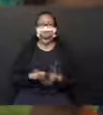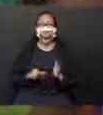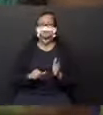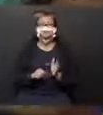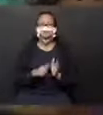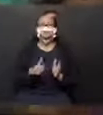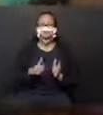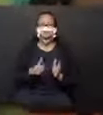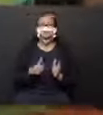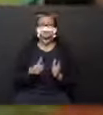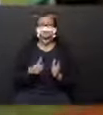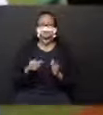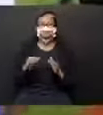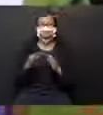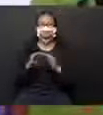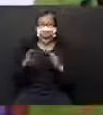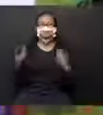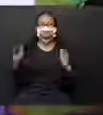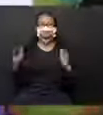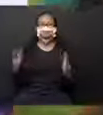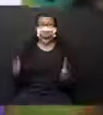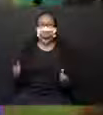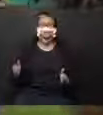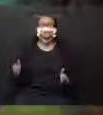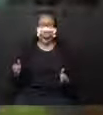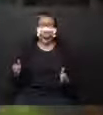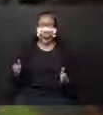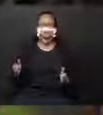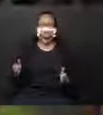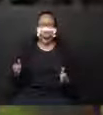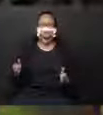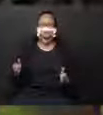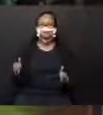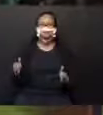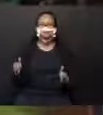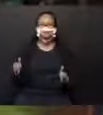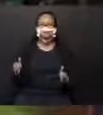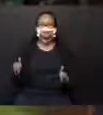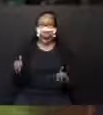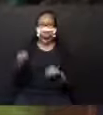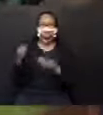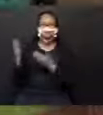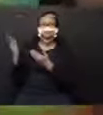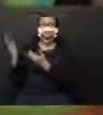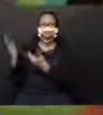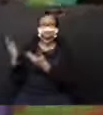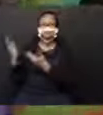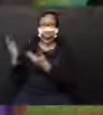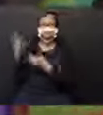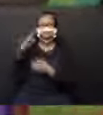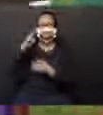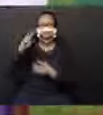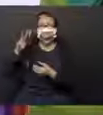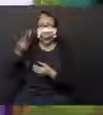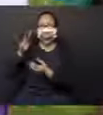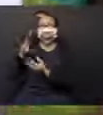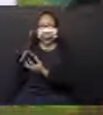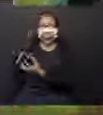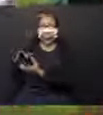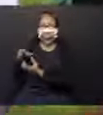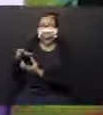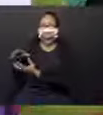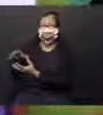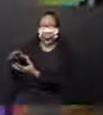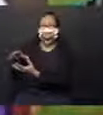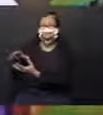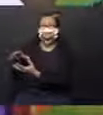Primeiro, superfície na qual a sombra se projeta. Bom, aqui nós estamos vendo uma sombra e essa sombra está